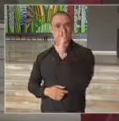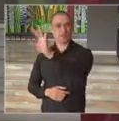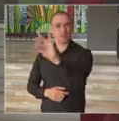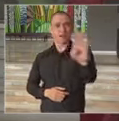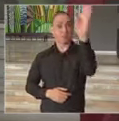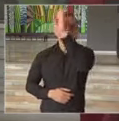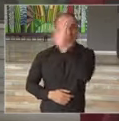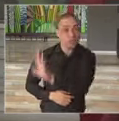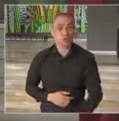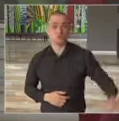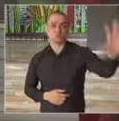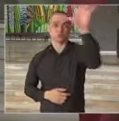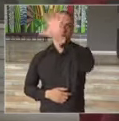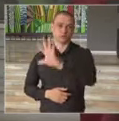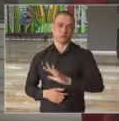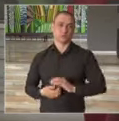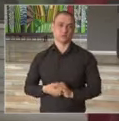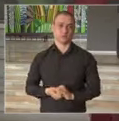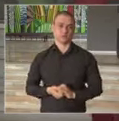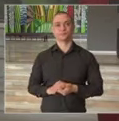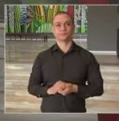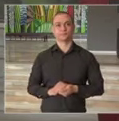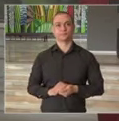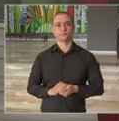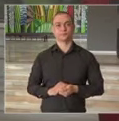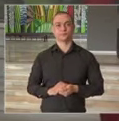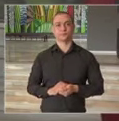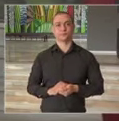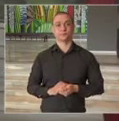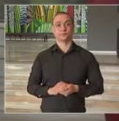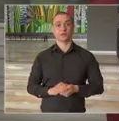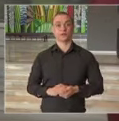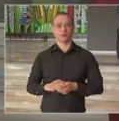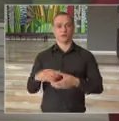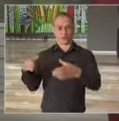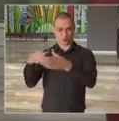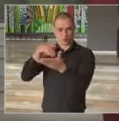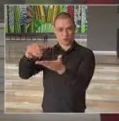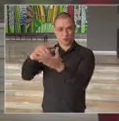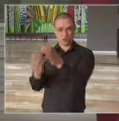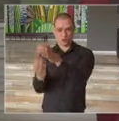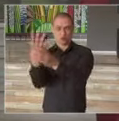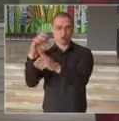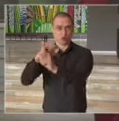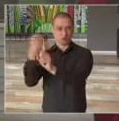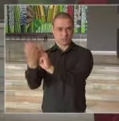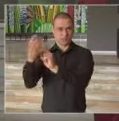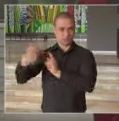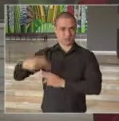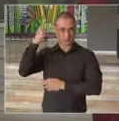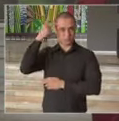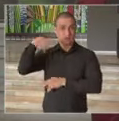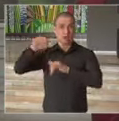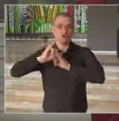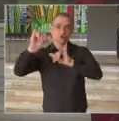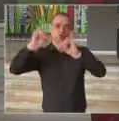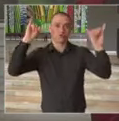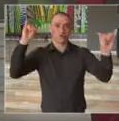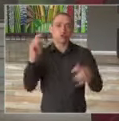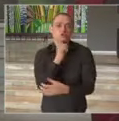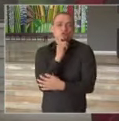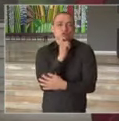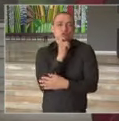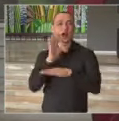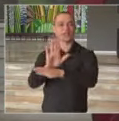milhões de brasileiros. O Fundo Social do Estado de São Paulo lança hoje a campanha Inverno Solidário